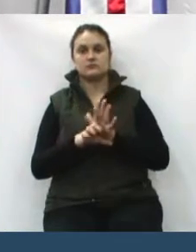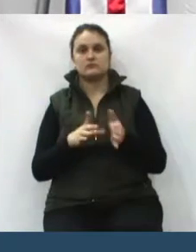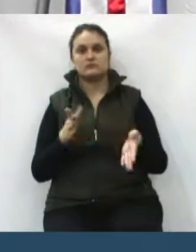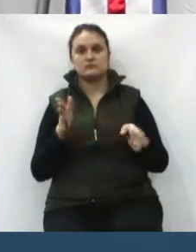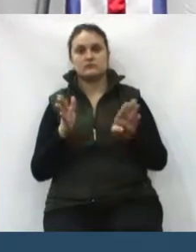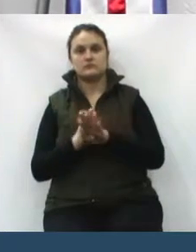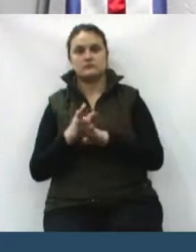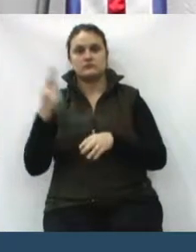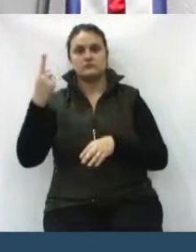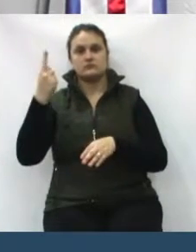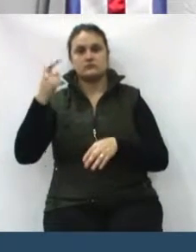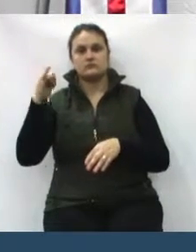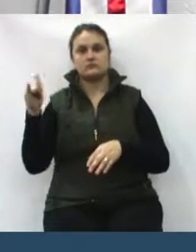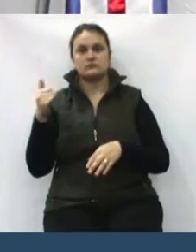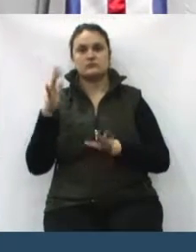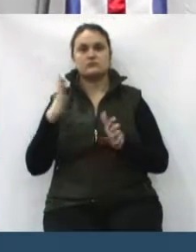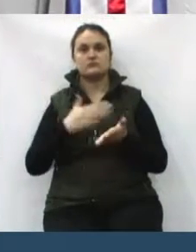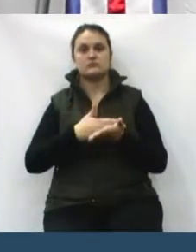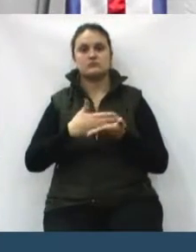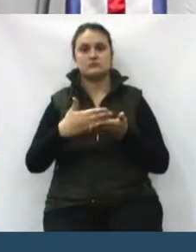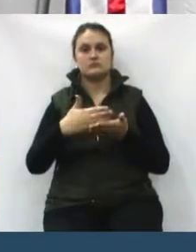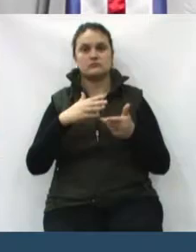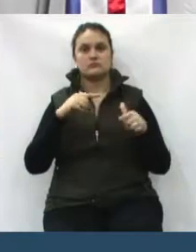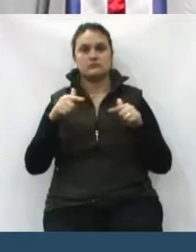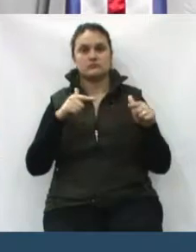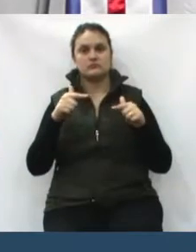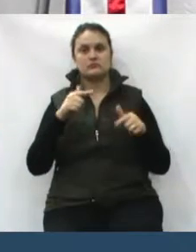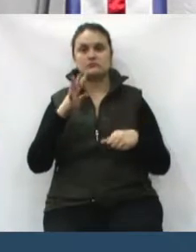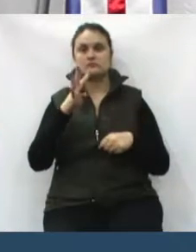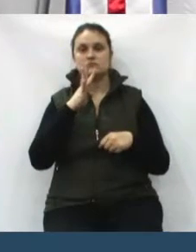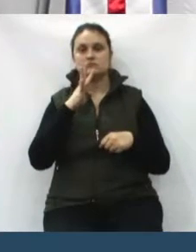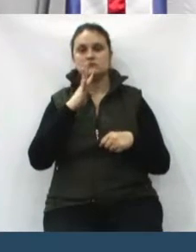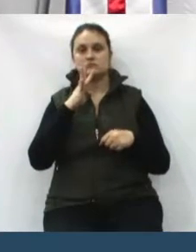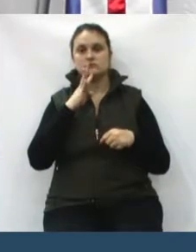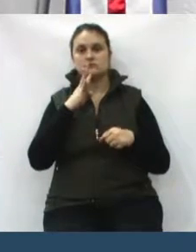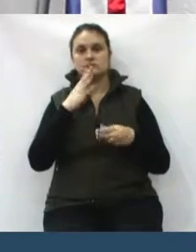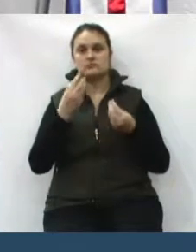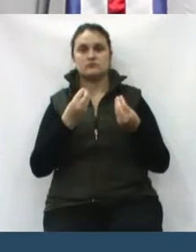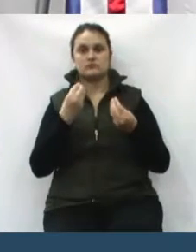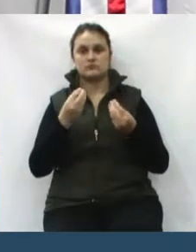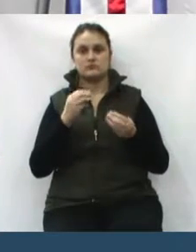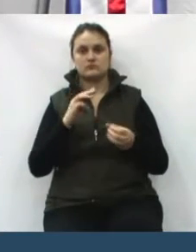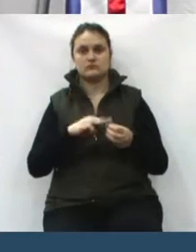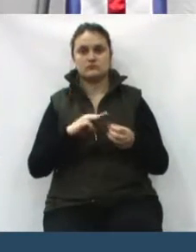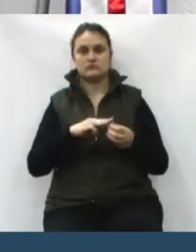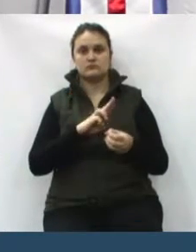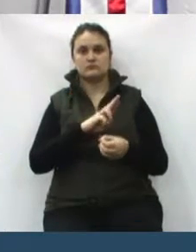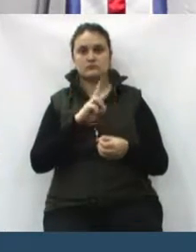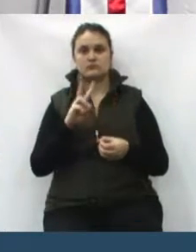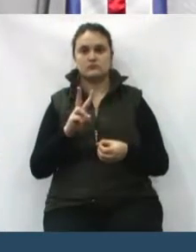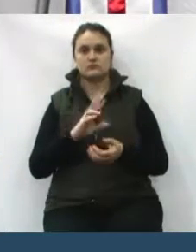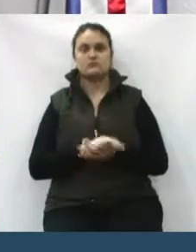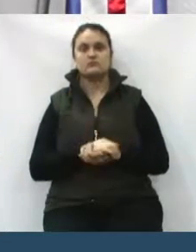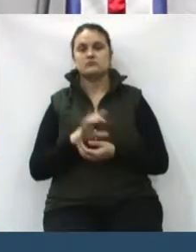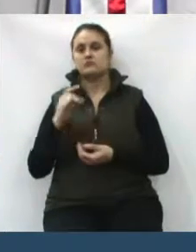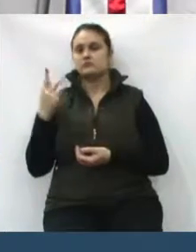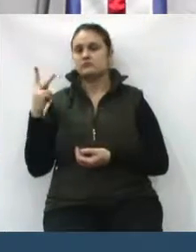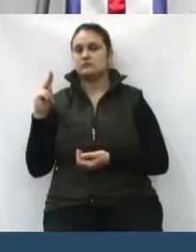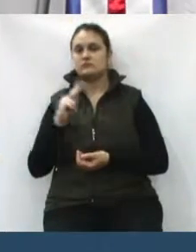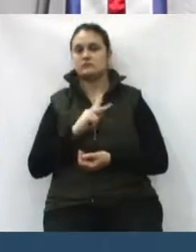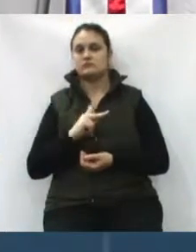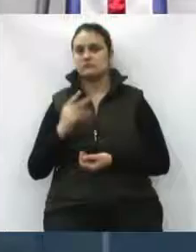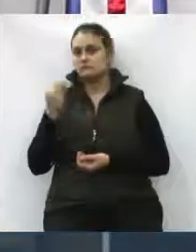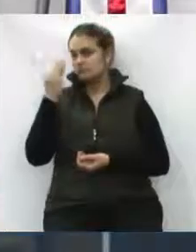que chegar em 1º de janeiro, já começar a trabalhar com conhecimento da atual situação do município de Nova Vitória. Seria isso.